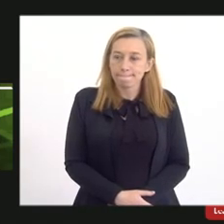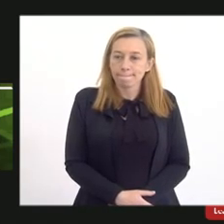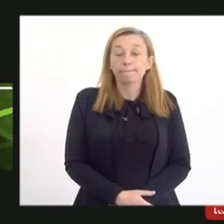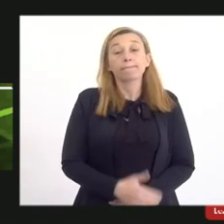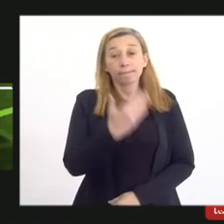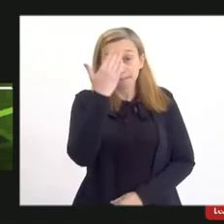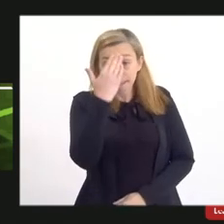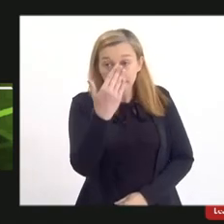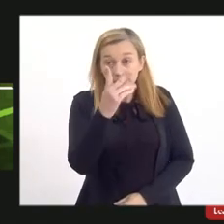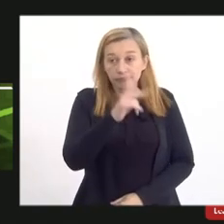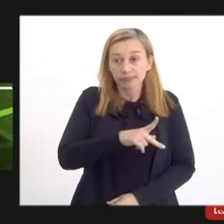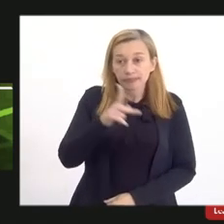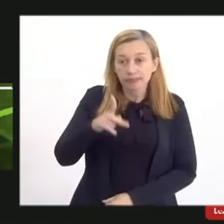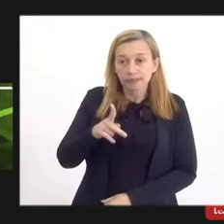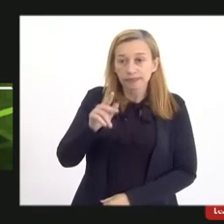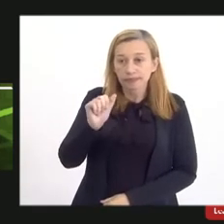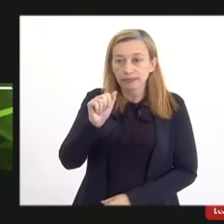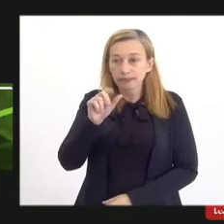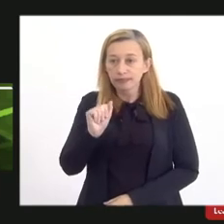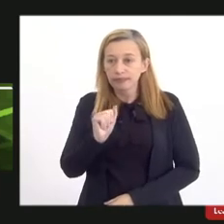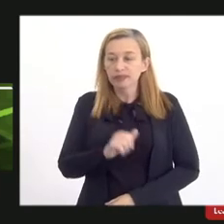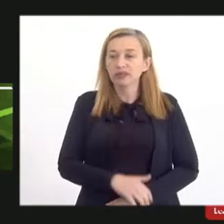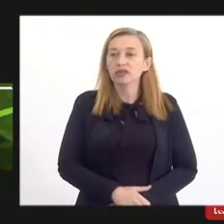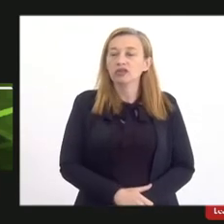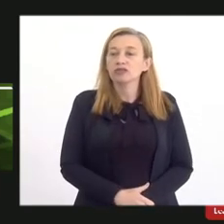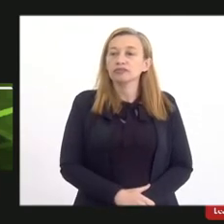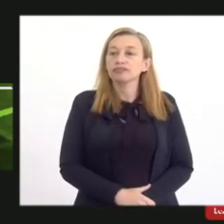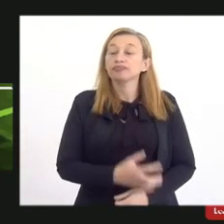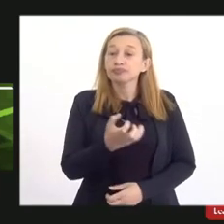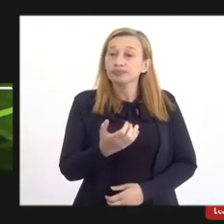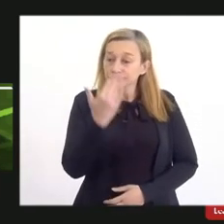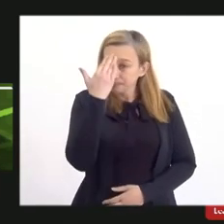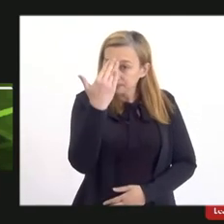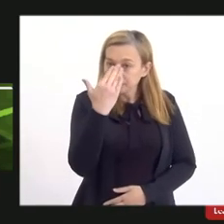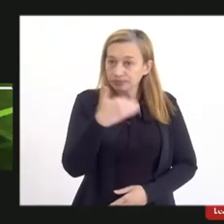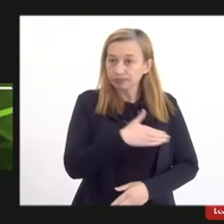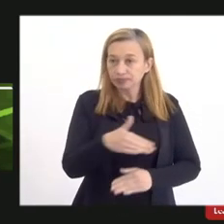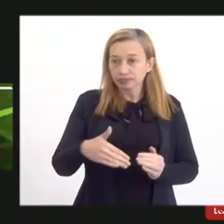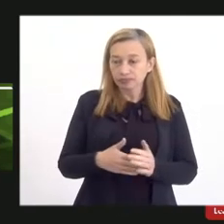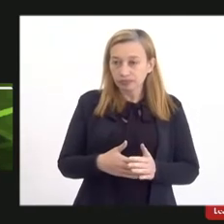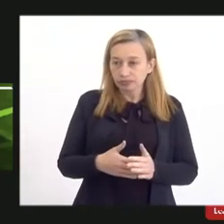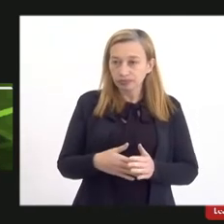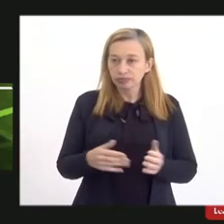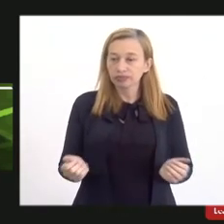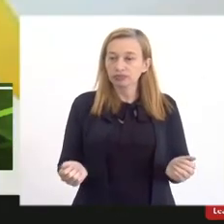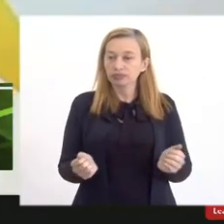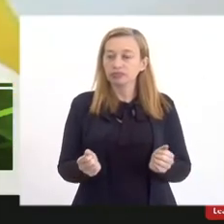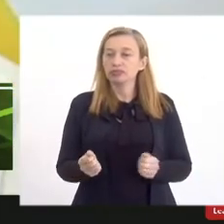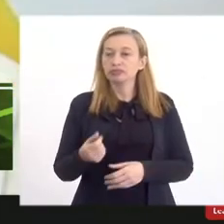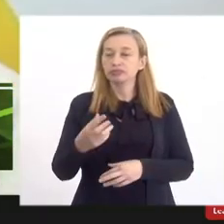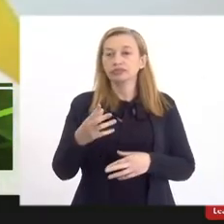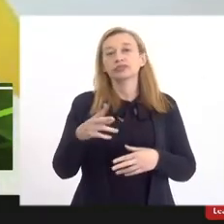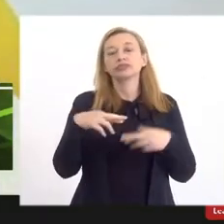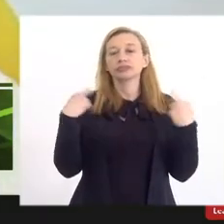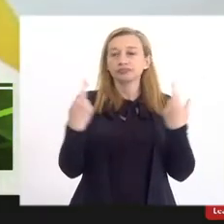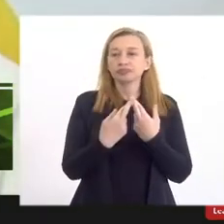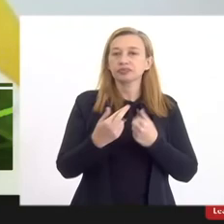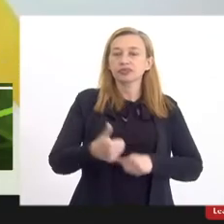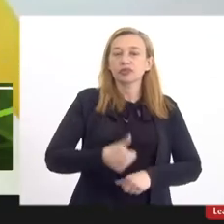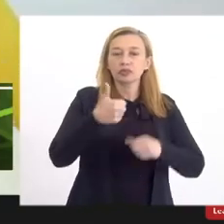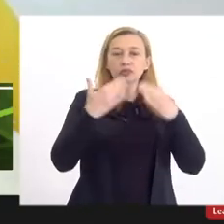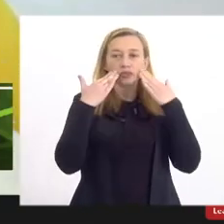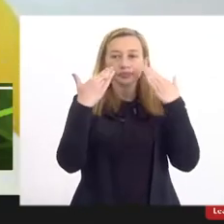Obrigado professora Ana Karina eu quero agradecer a todos que participaram dessa audiência ela foi a primeira audiência pública